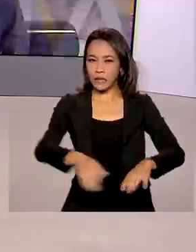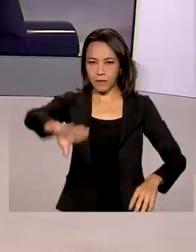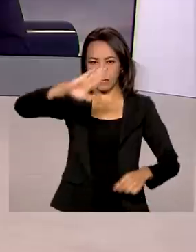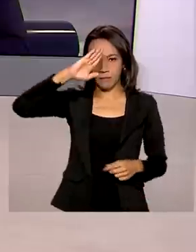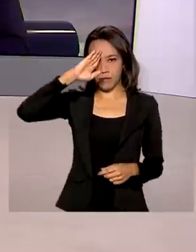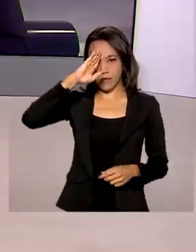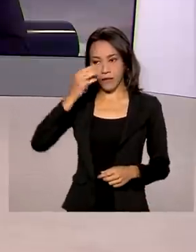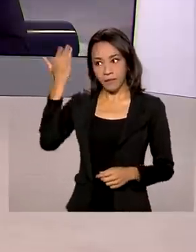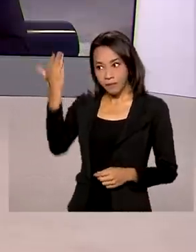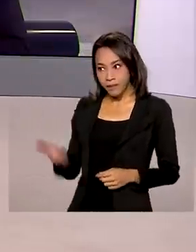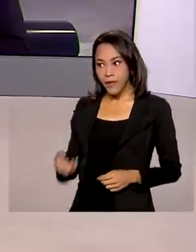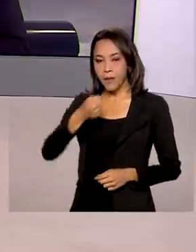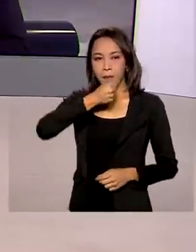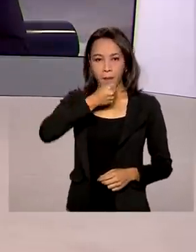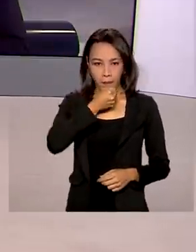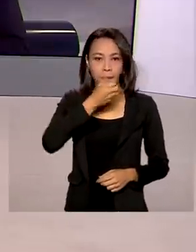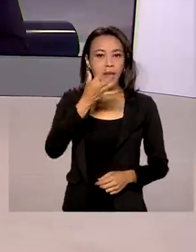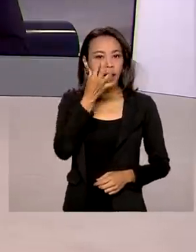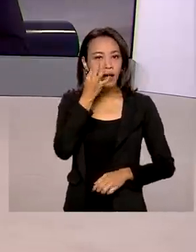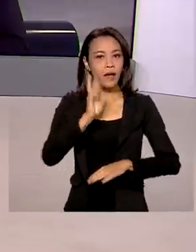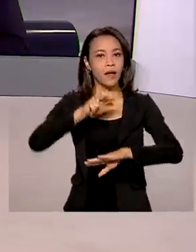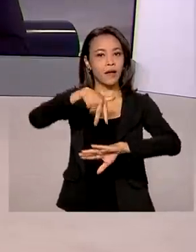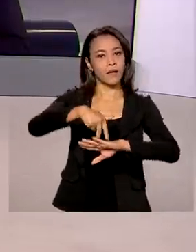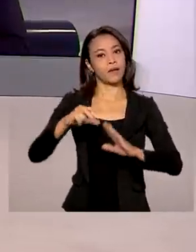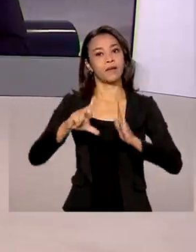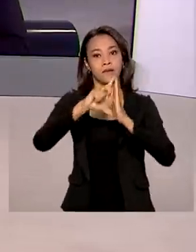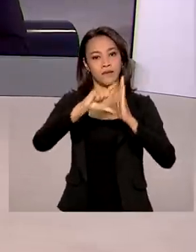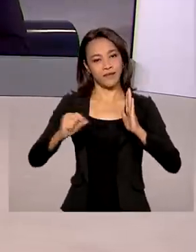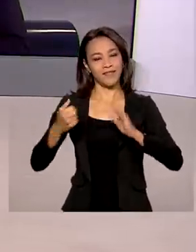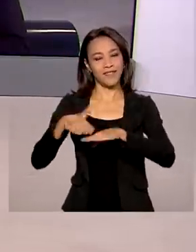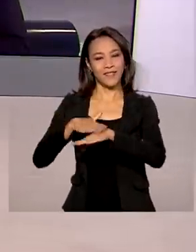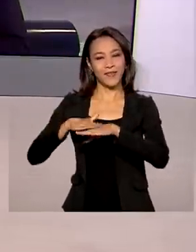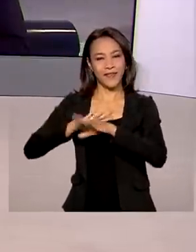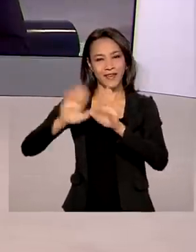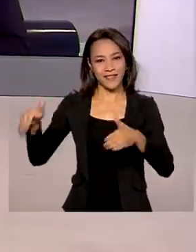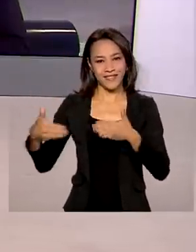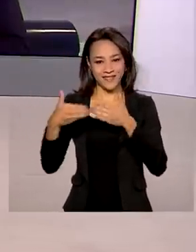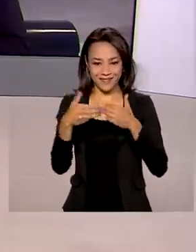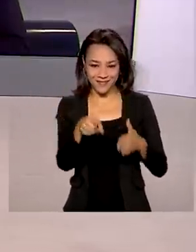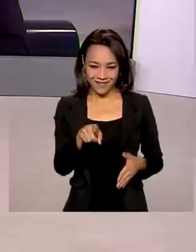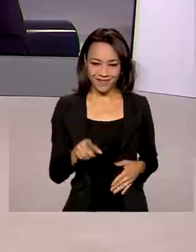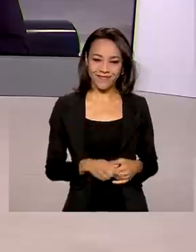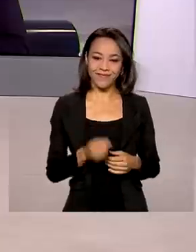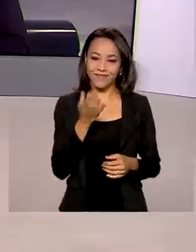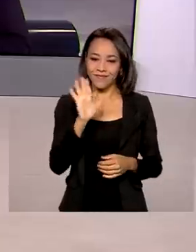repórter Márcia Fernandes está ao vivo no Palácio do Planalto e conversa com a gente. Oi, Márcia, bom dia.